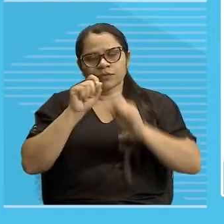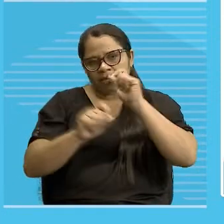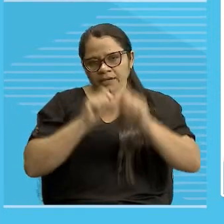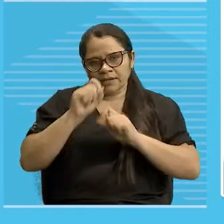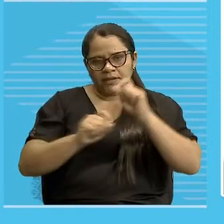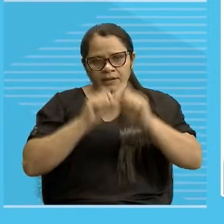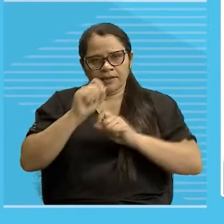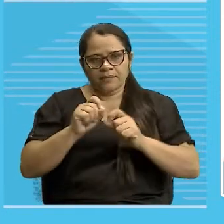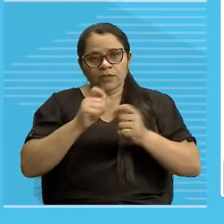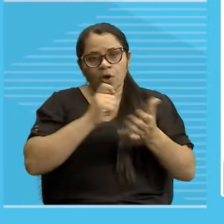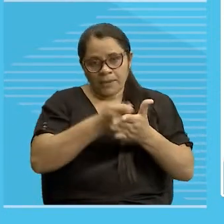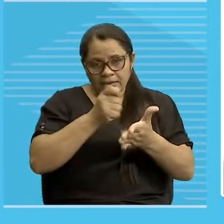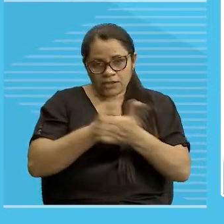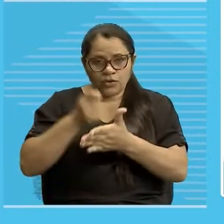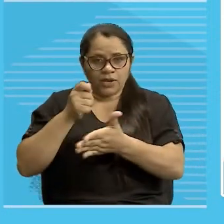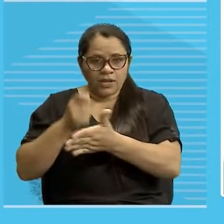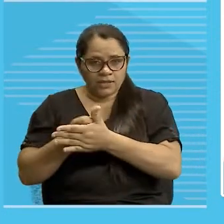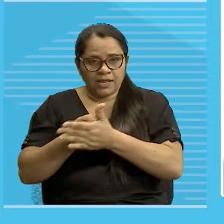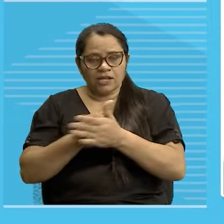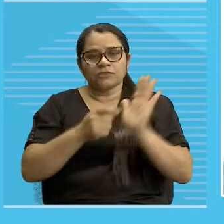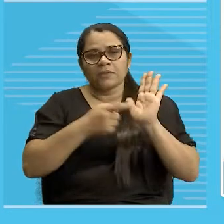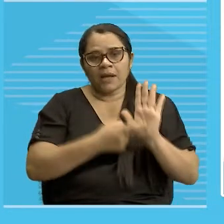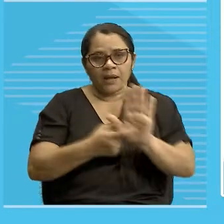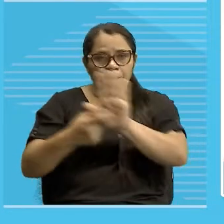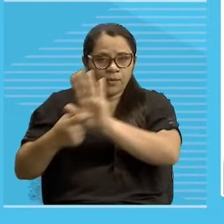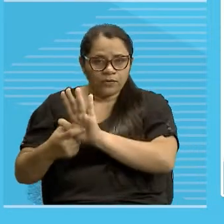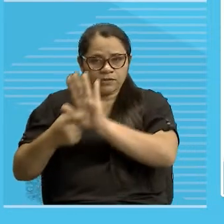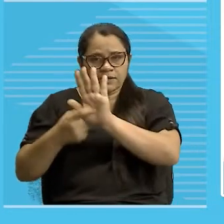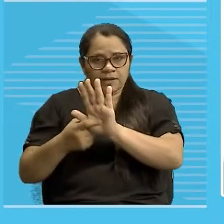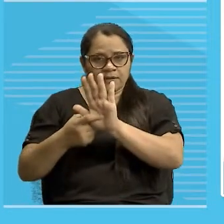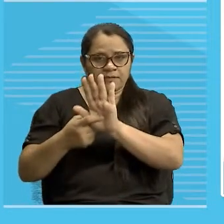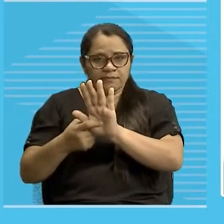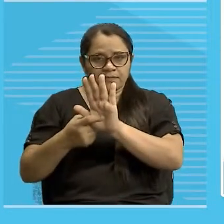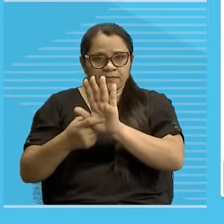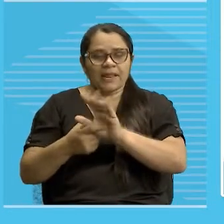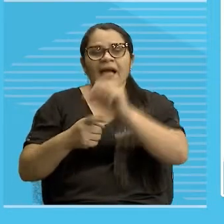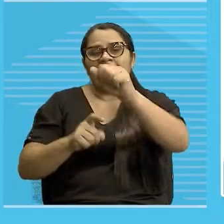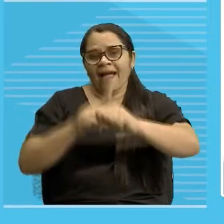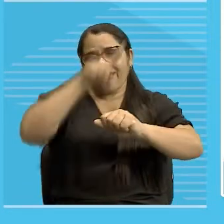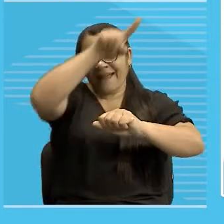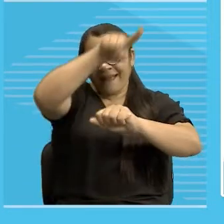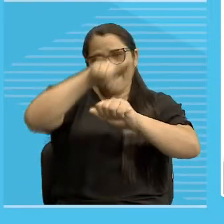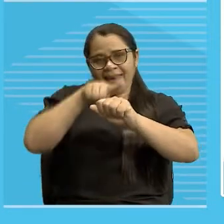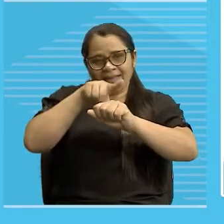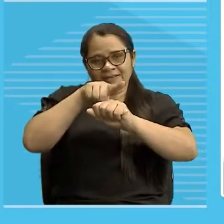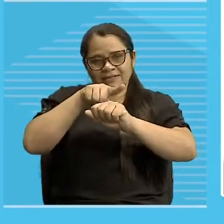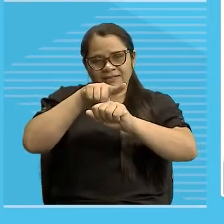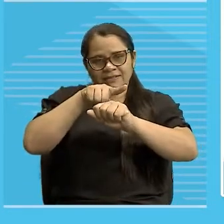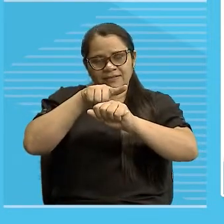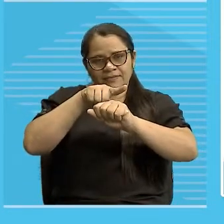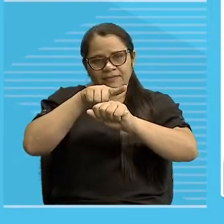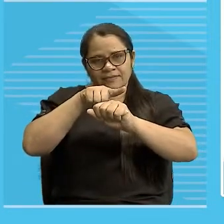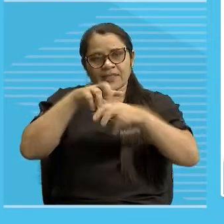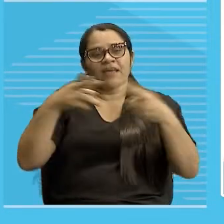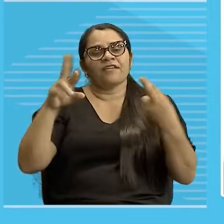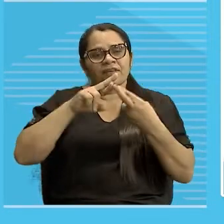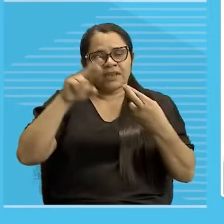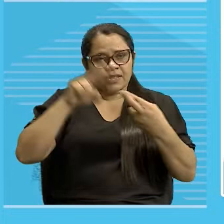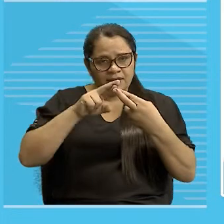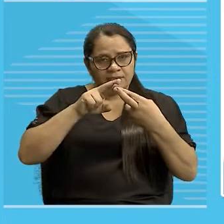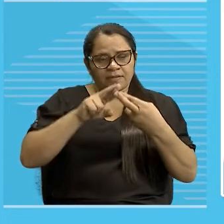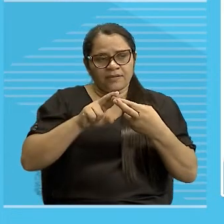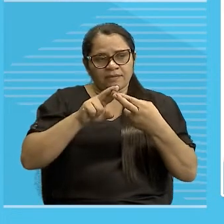obrigatoriedade para indicação da crase, tá? Como você está vendo aí. Então, ó, Referir-me A Situação